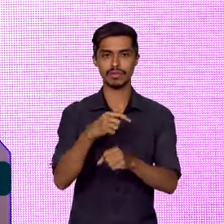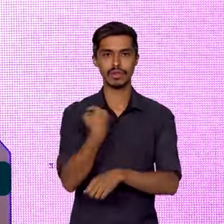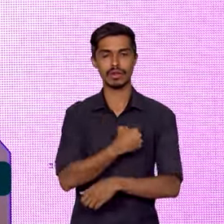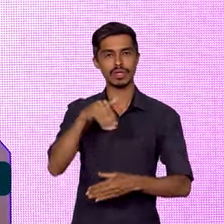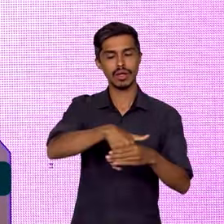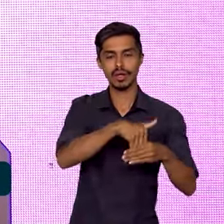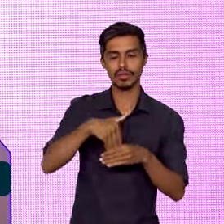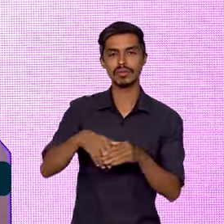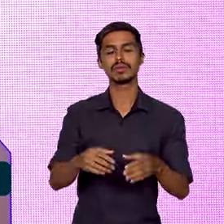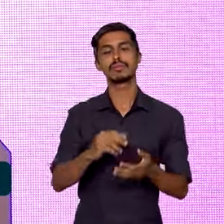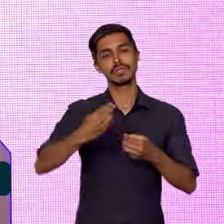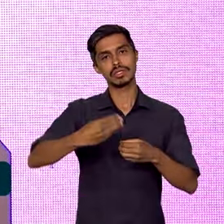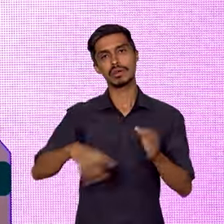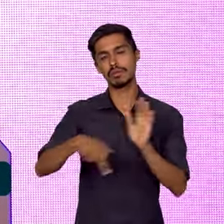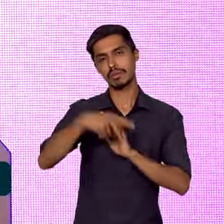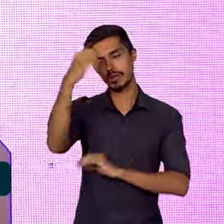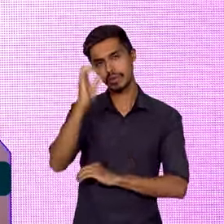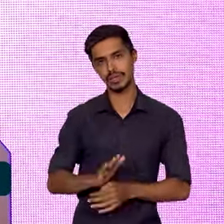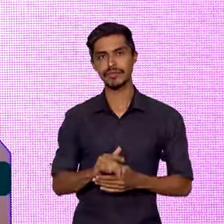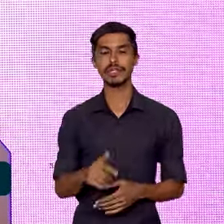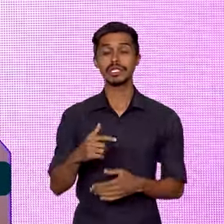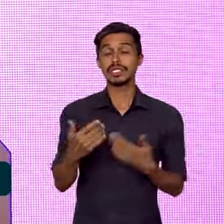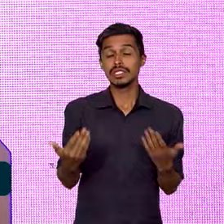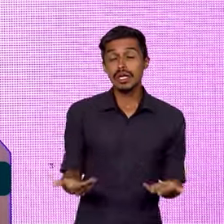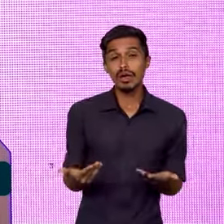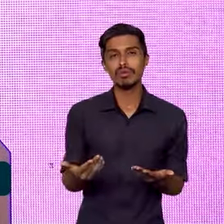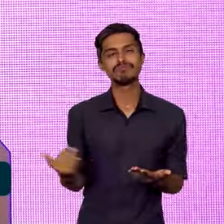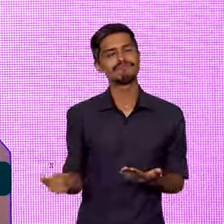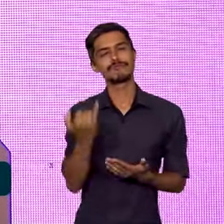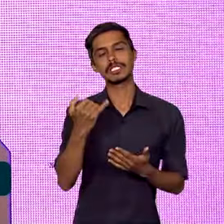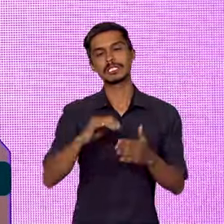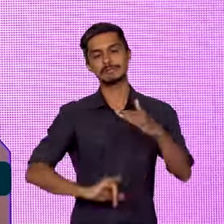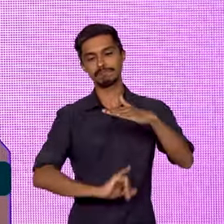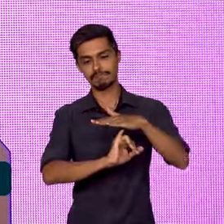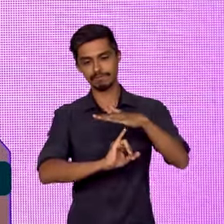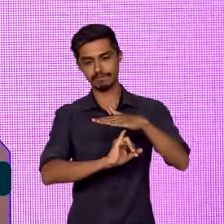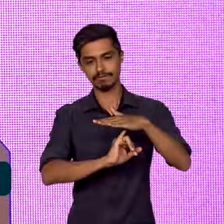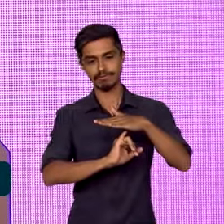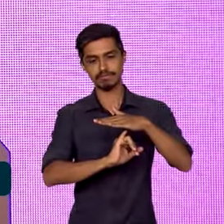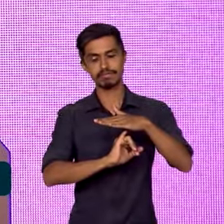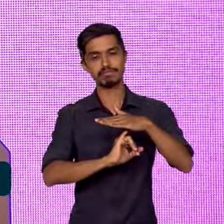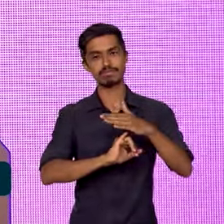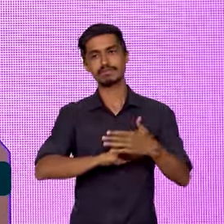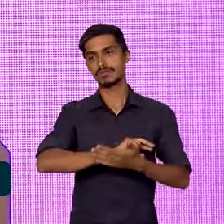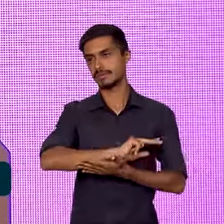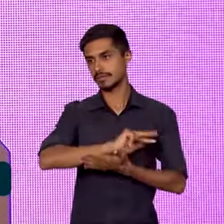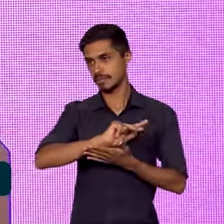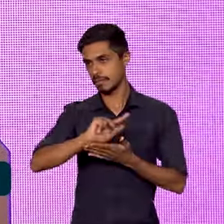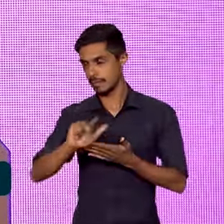eleições municipais do Brasil. E vai ser muito importante que as instituições, as instituições